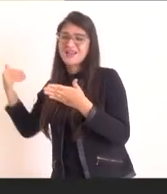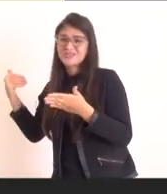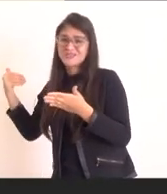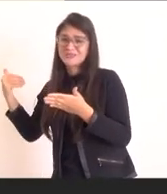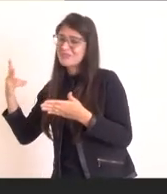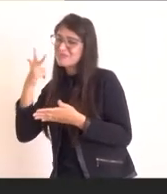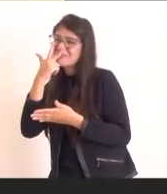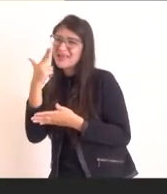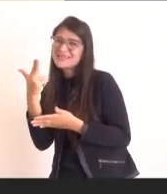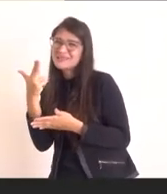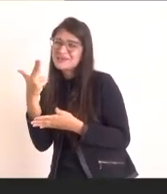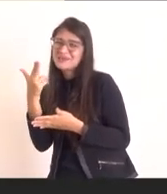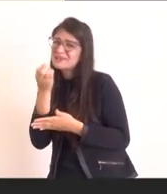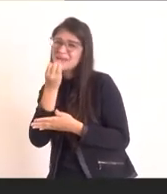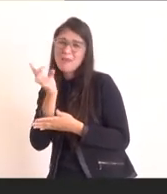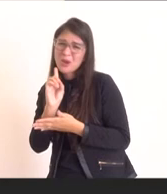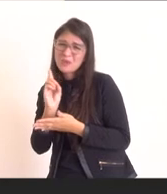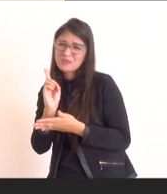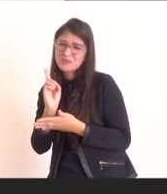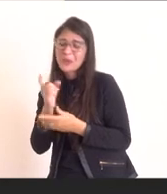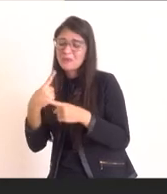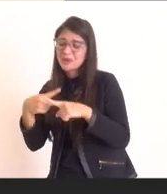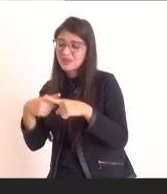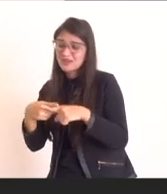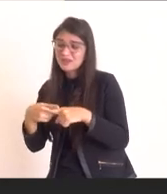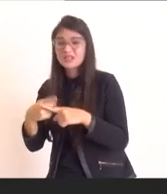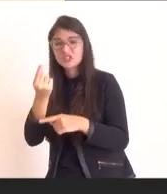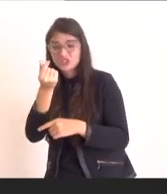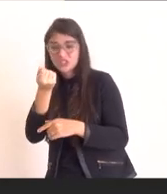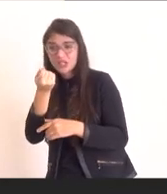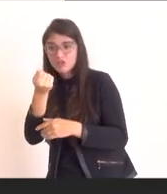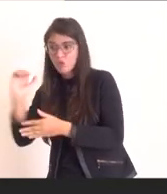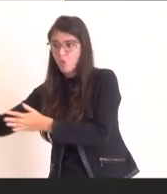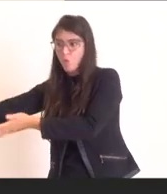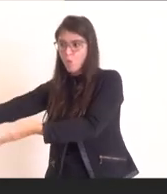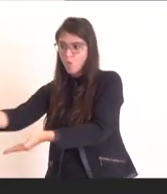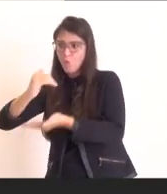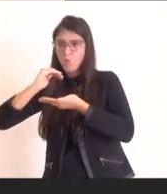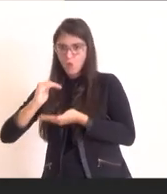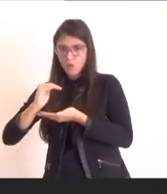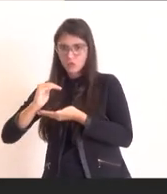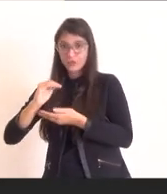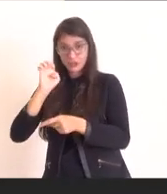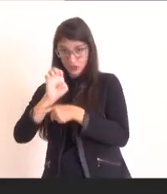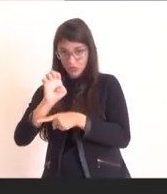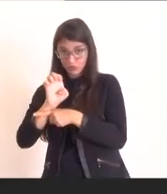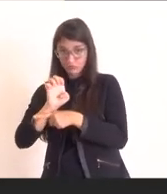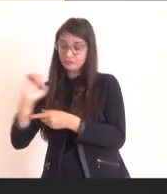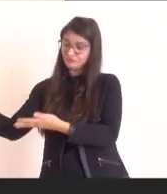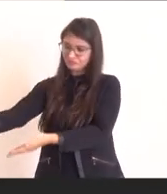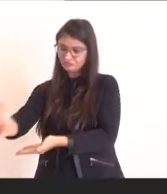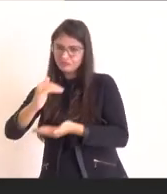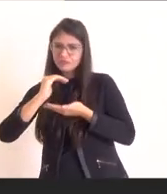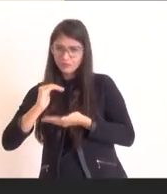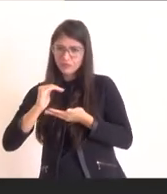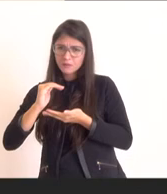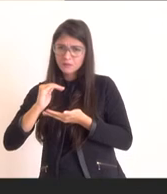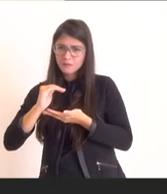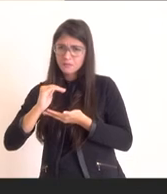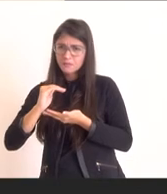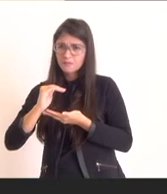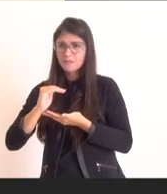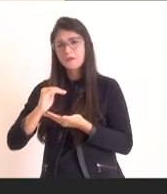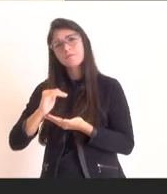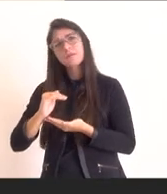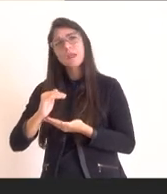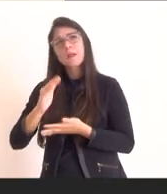ou seja, essa verba acabava entrando no fluxo normal do estado e isso não fazia